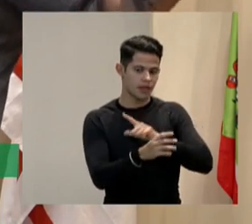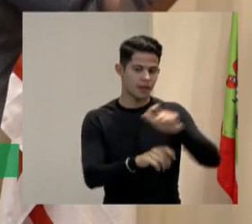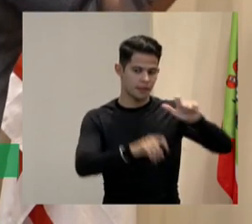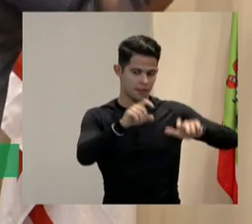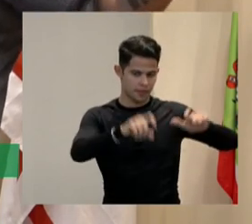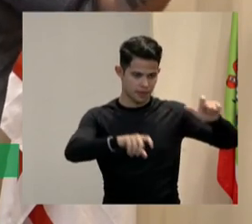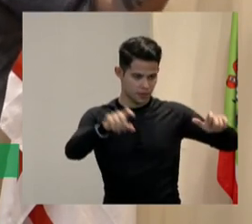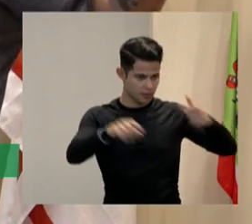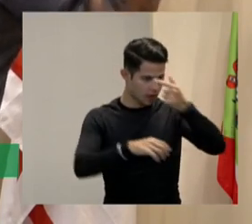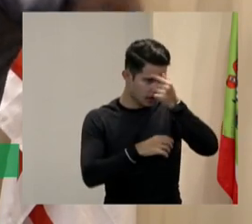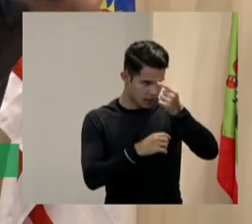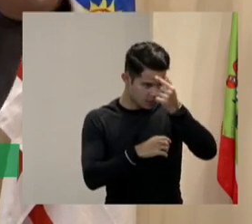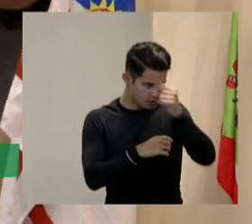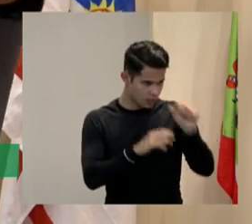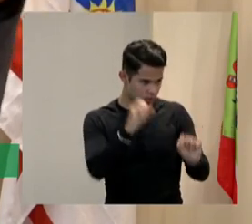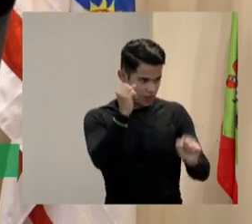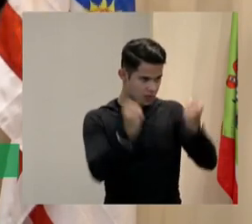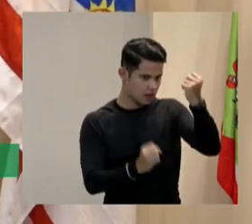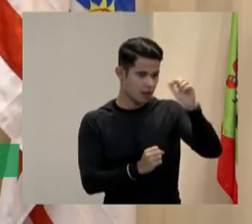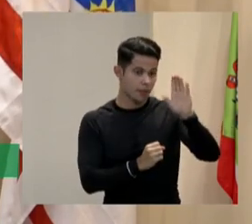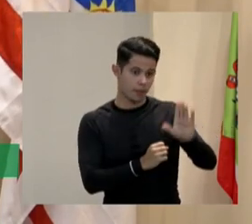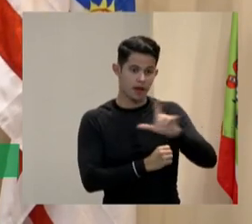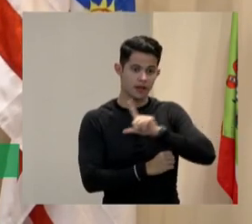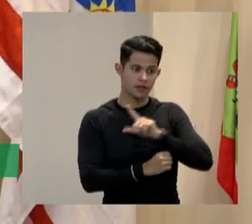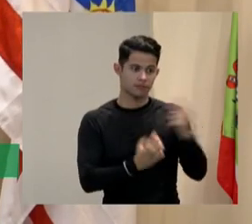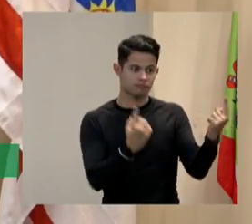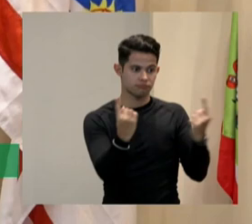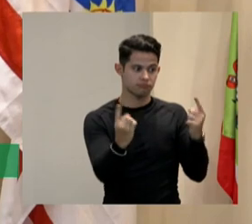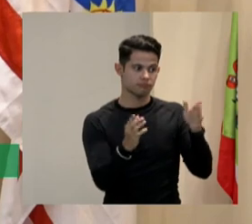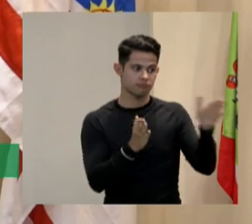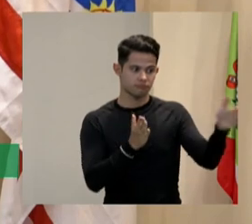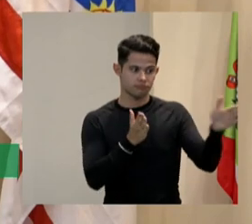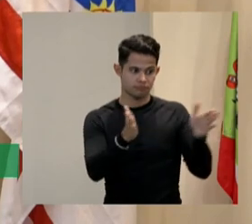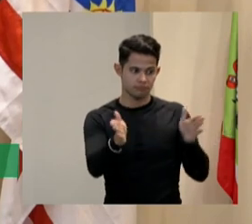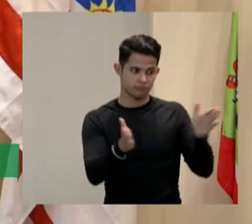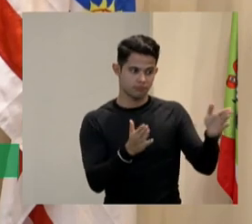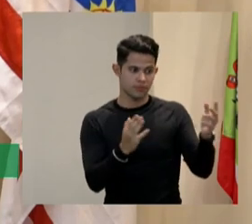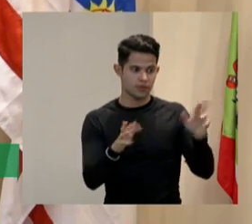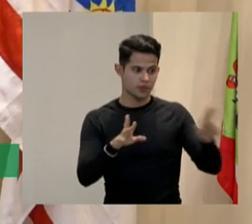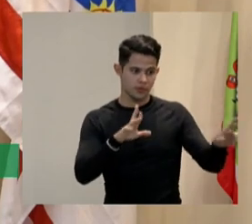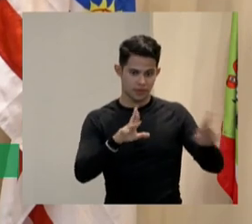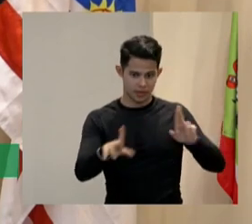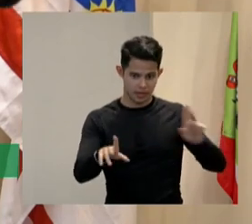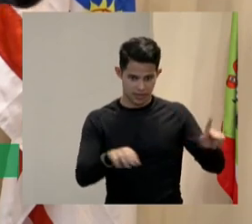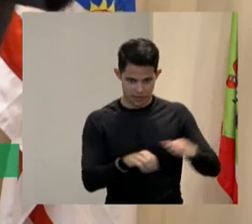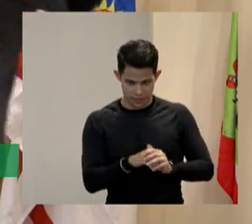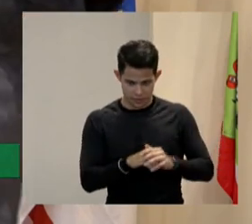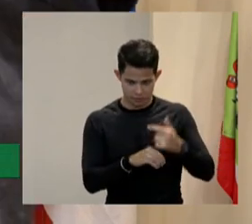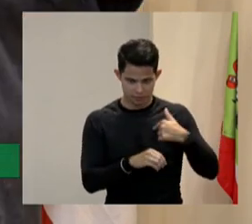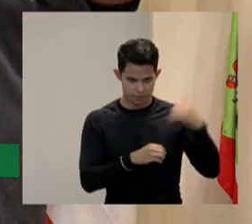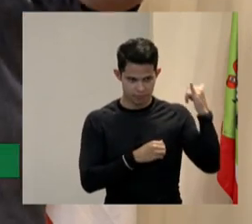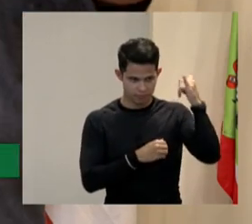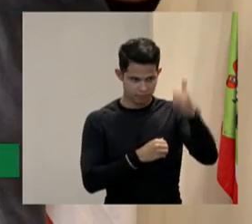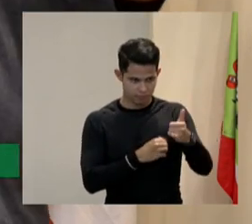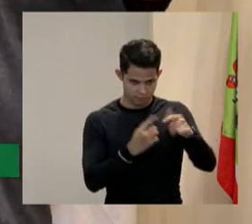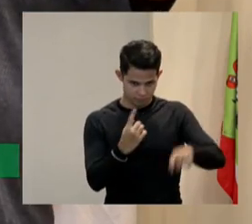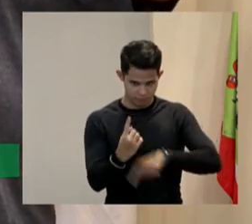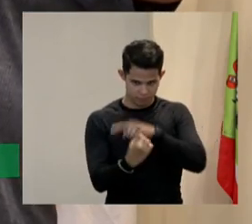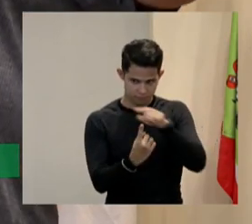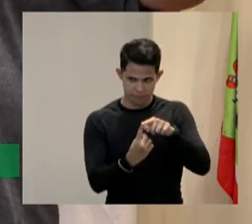no chão de fábrica mas são duas coisas diferentes na verdade são várias mas eu vou citar duas uma é